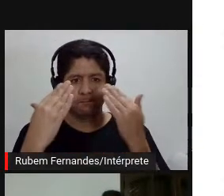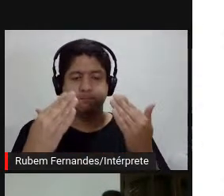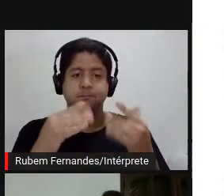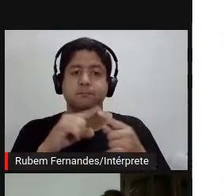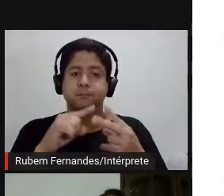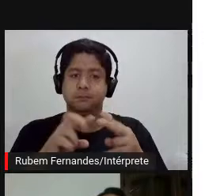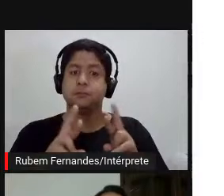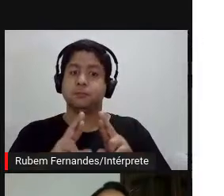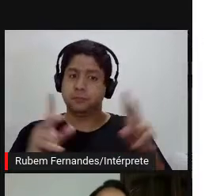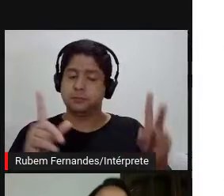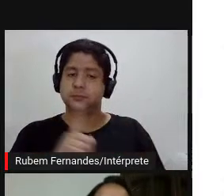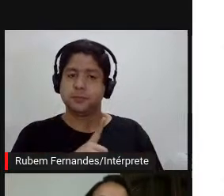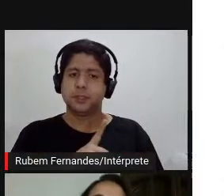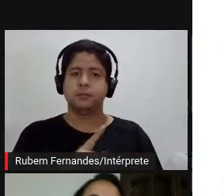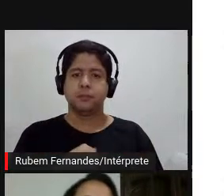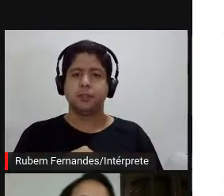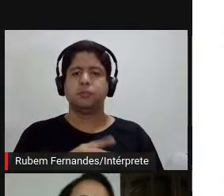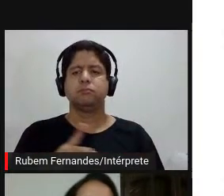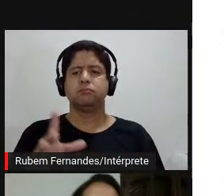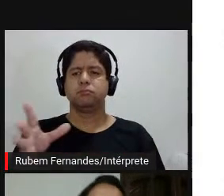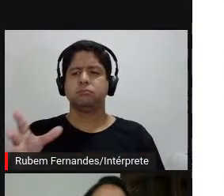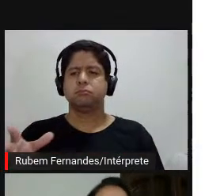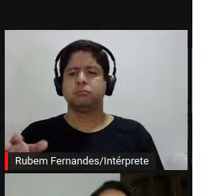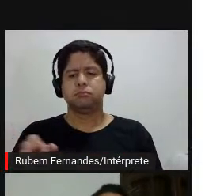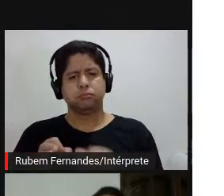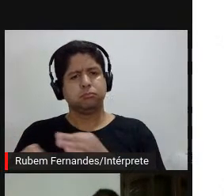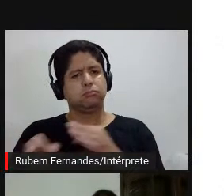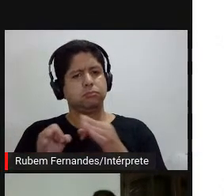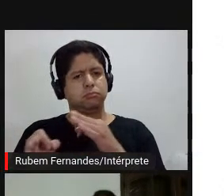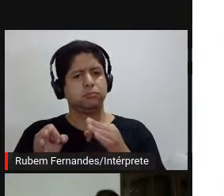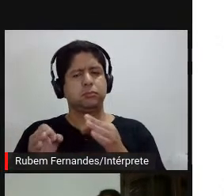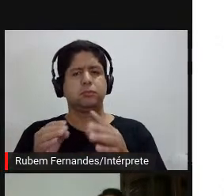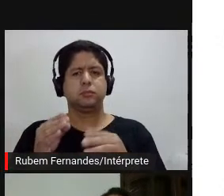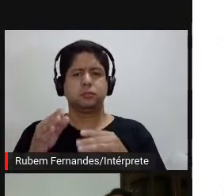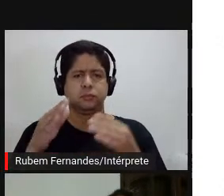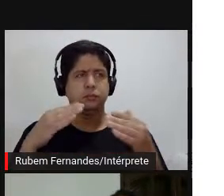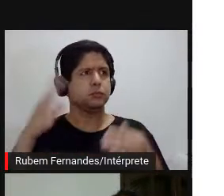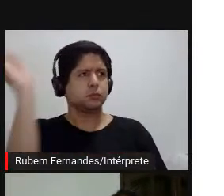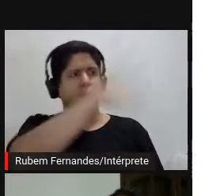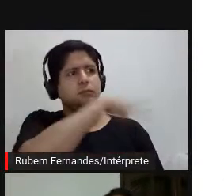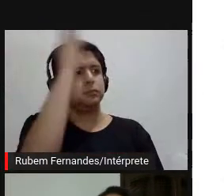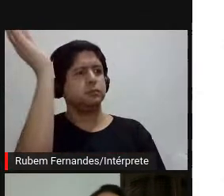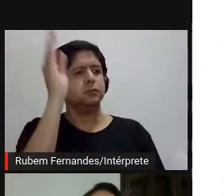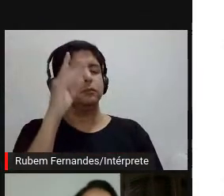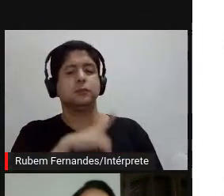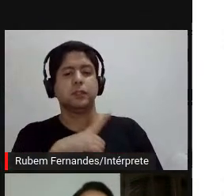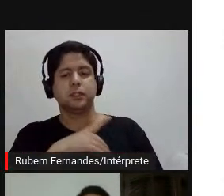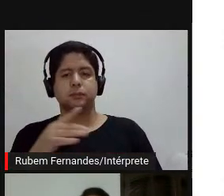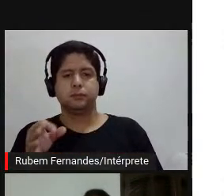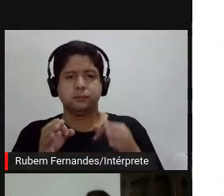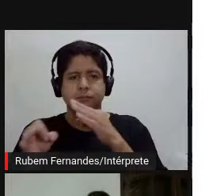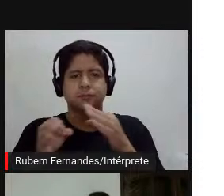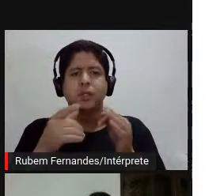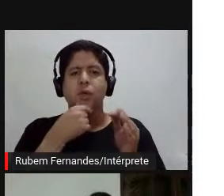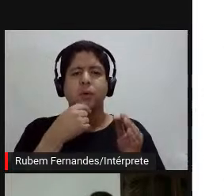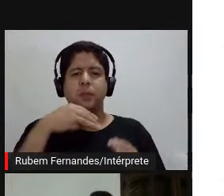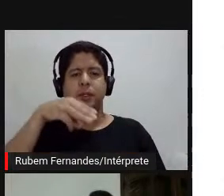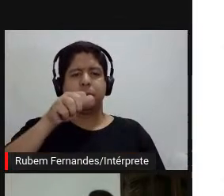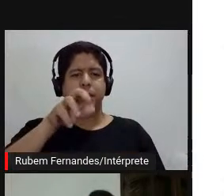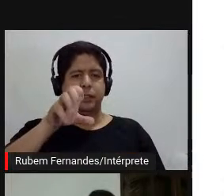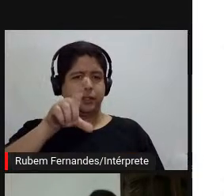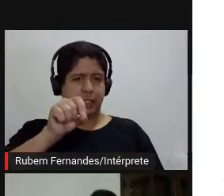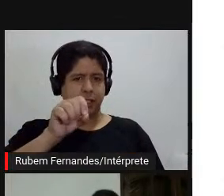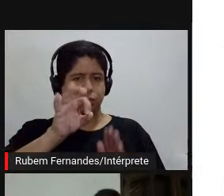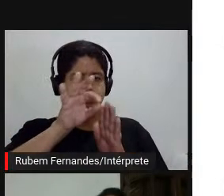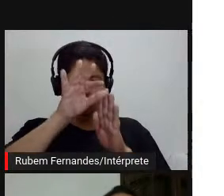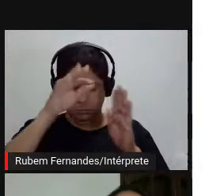né, então, e aí eu peguei isso fazendo um diálogo, né, com o Marcel Duchamp, que tem um texto ótimo que ele fala do coeficiente